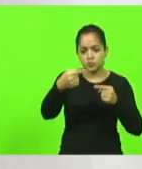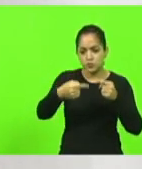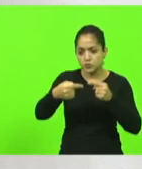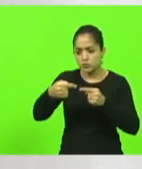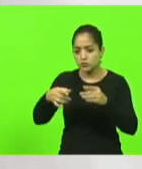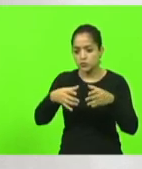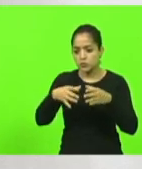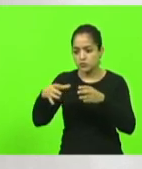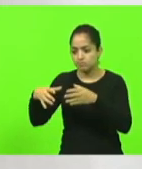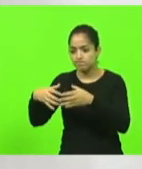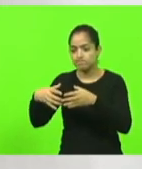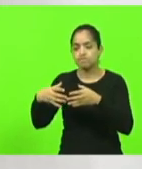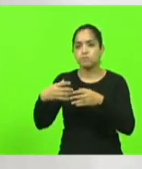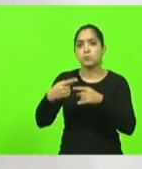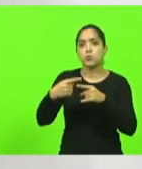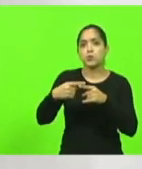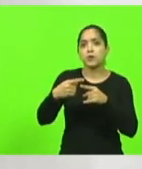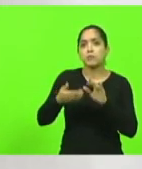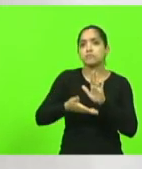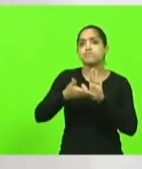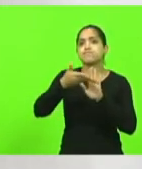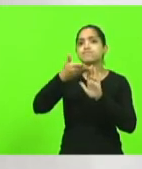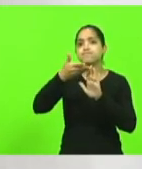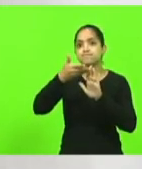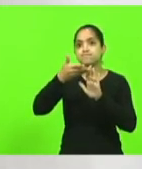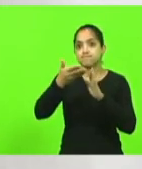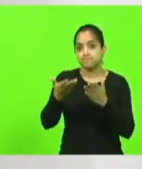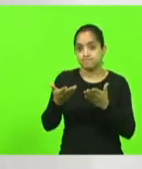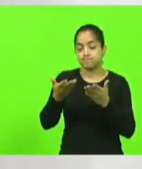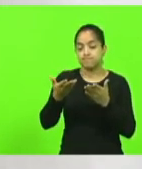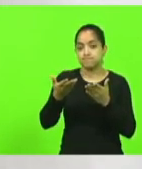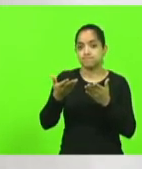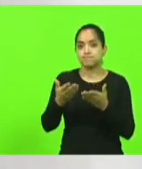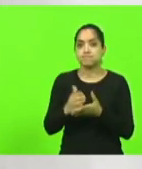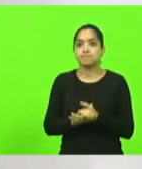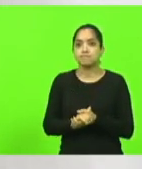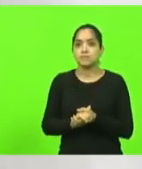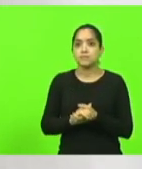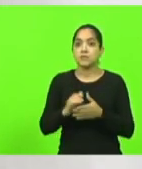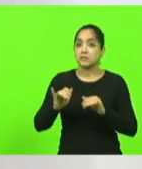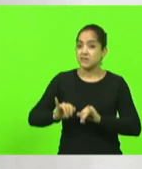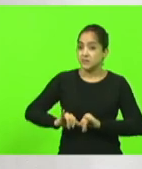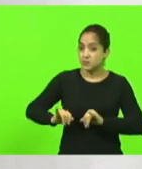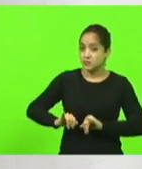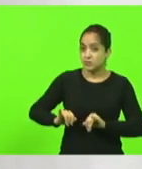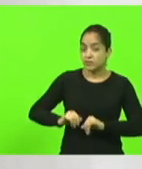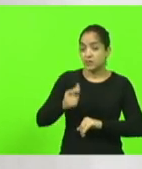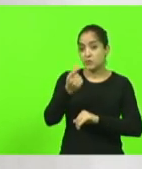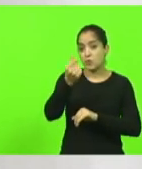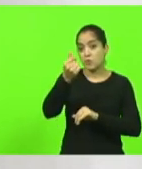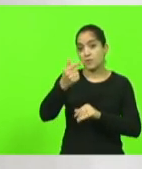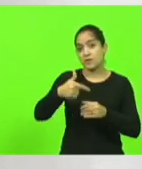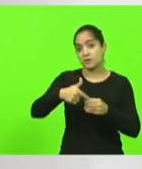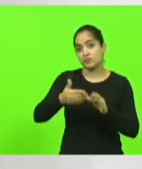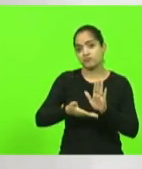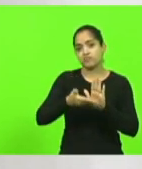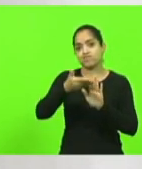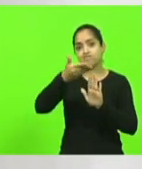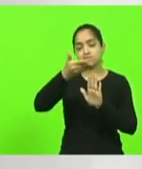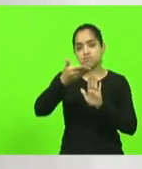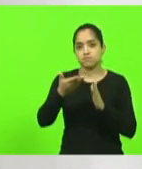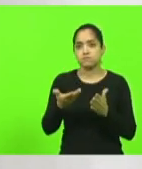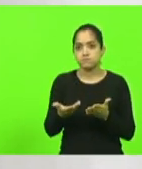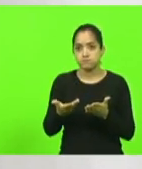questão que está assolando tanto a população catarinense e a brasileira como um todo, que está sofrendo com esse preço absurdo dos combustíveis.